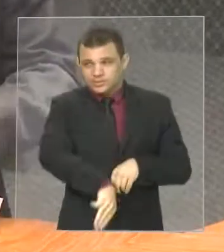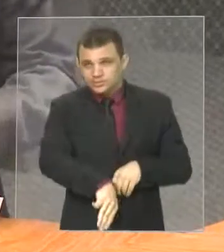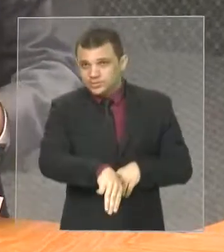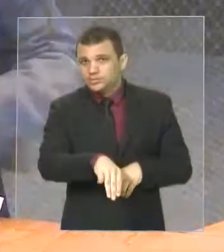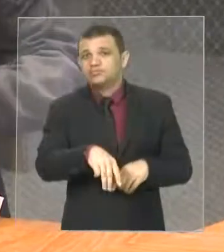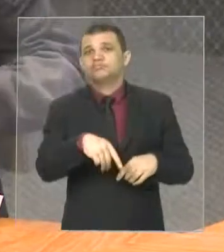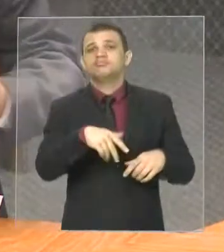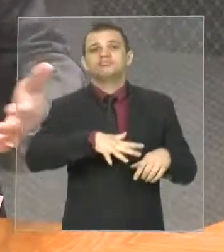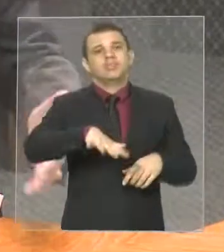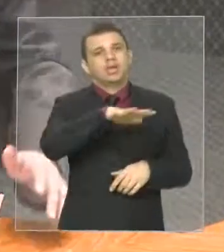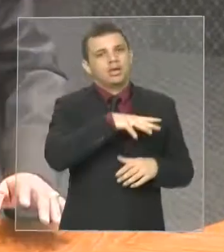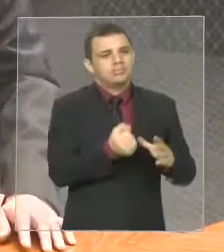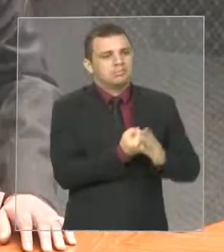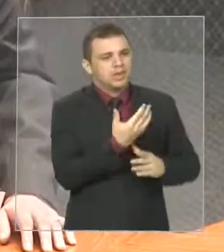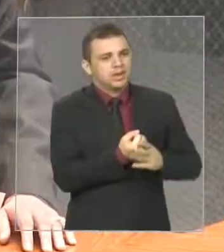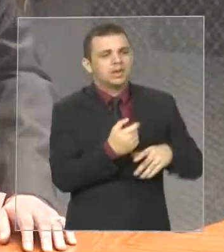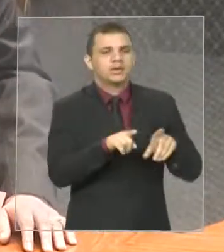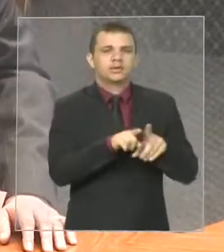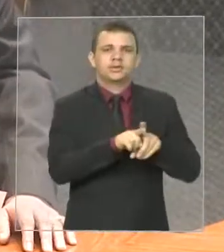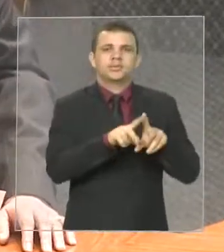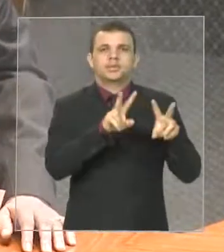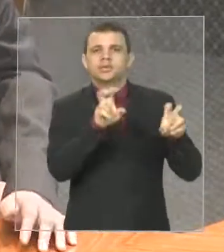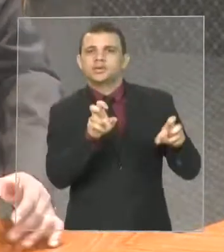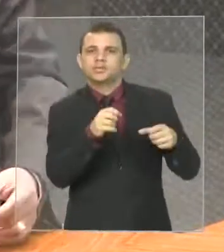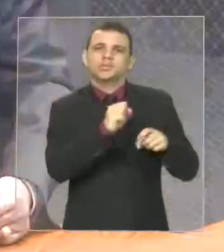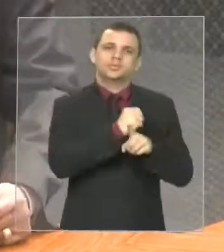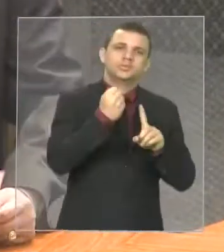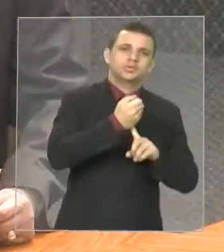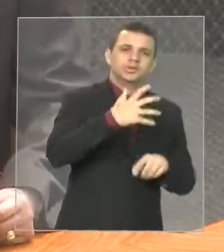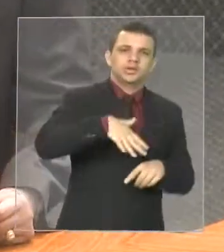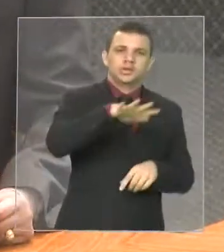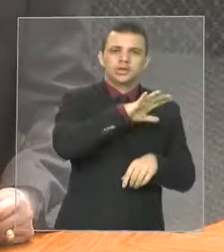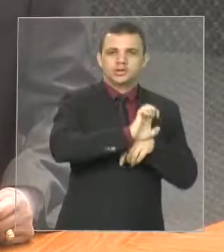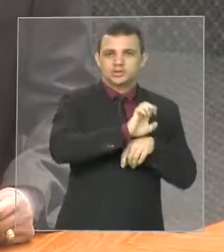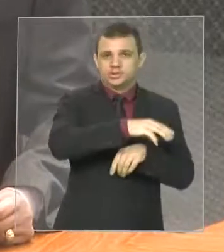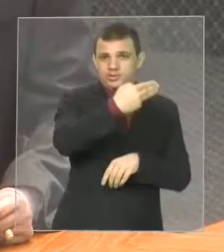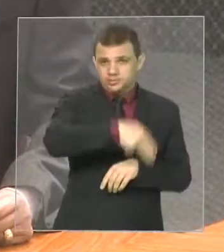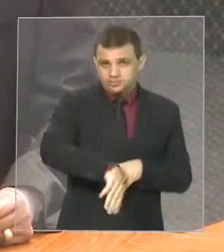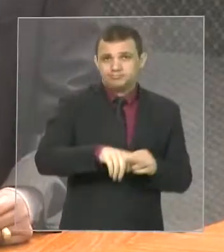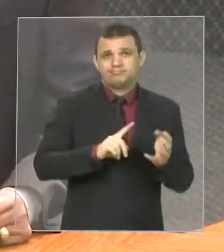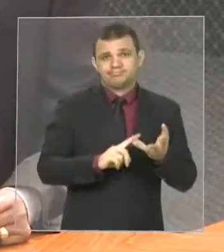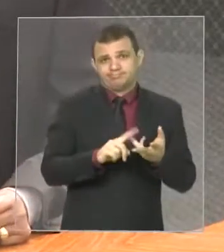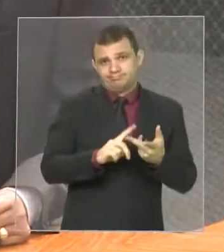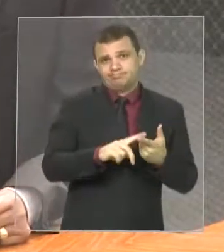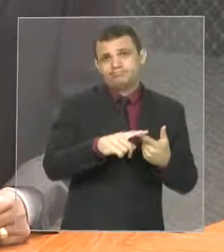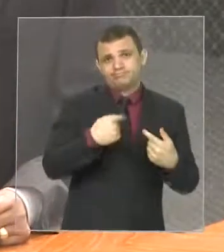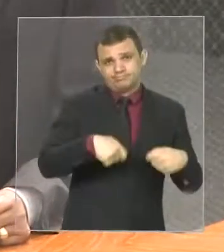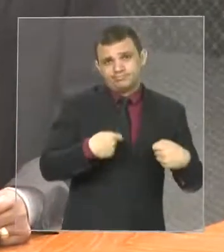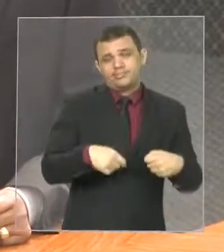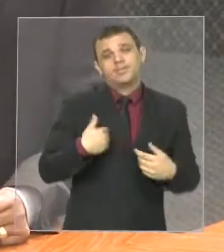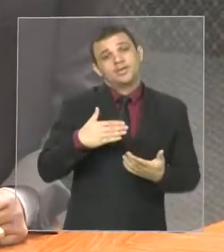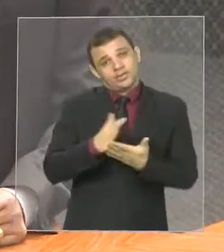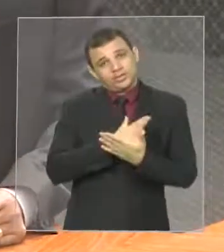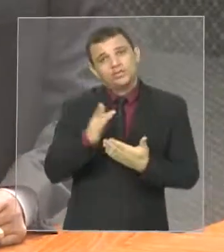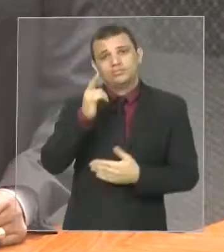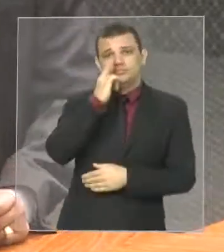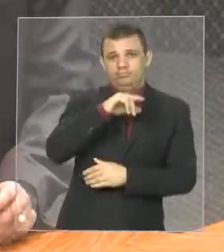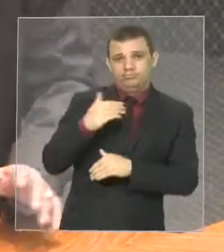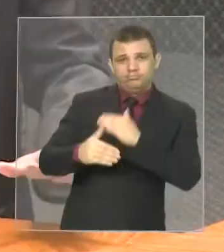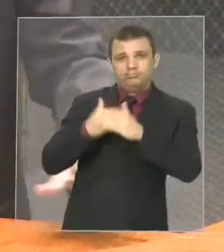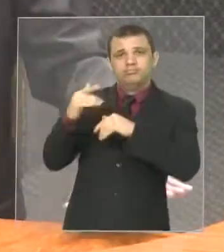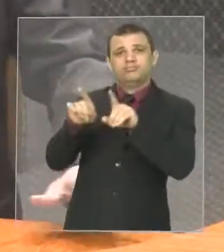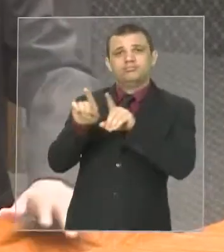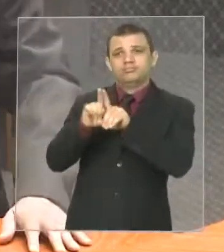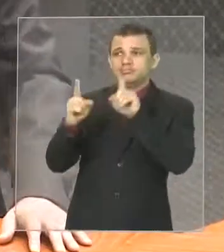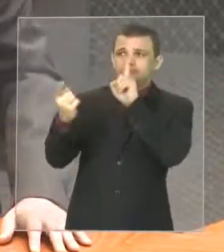das questões sociais do nosso Estado do Maranhão. E conseguimos avançar em algumas delas com algumas perspectivas já de entendimento